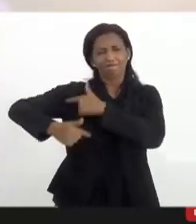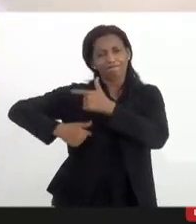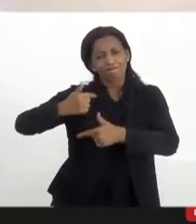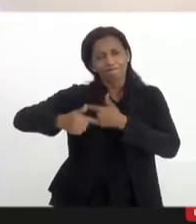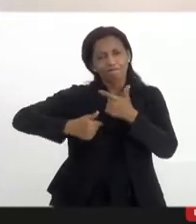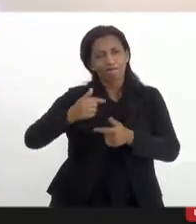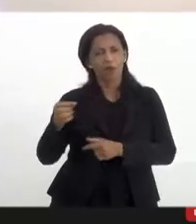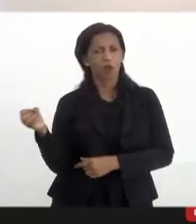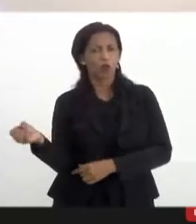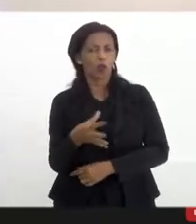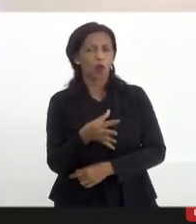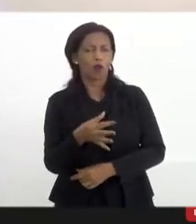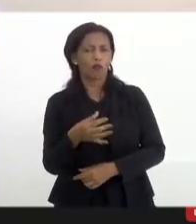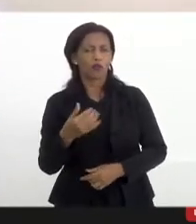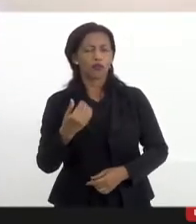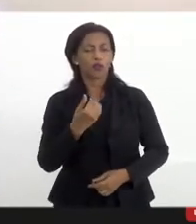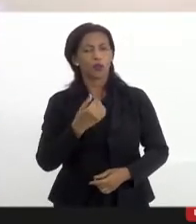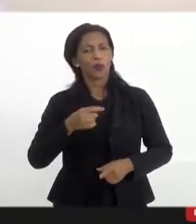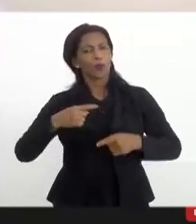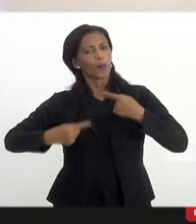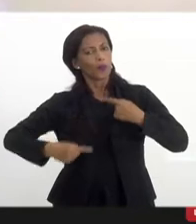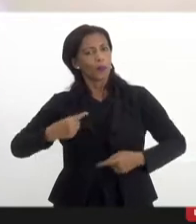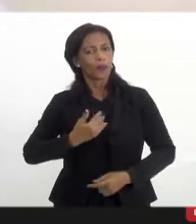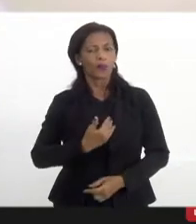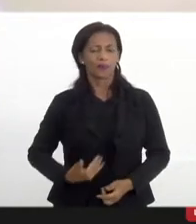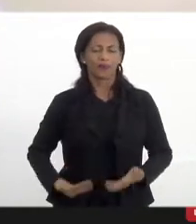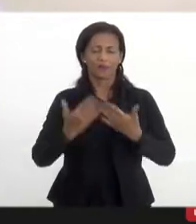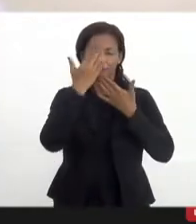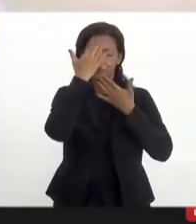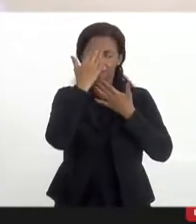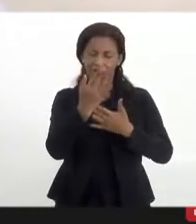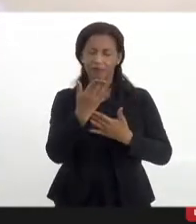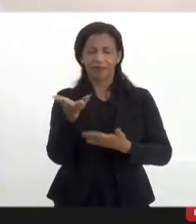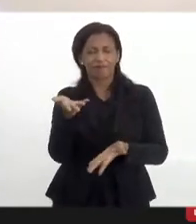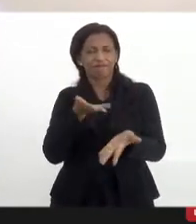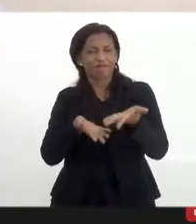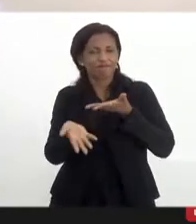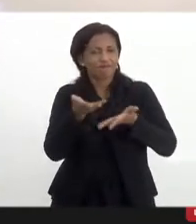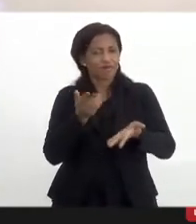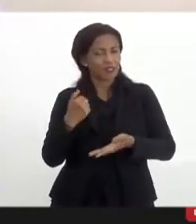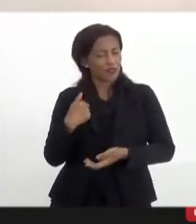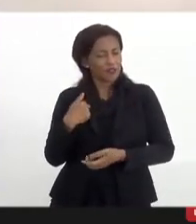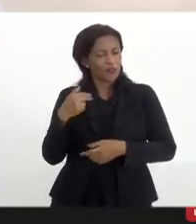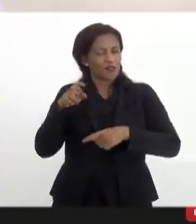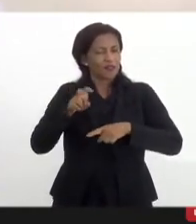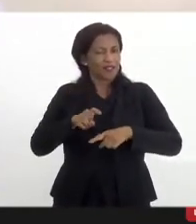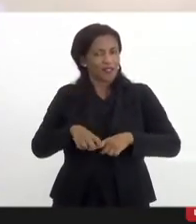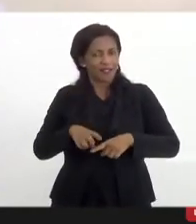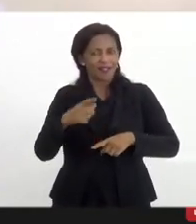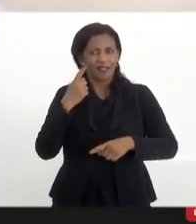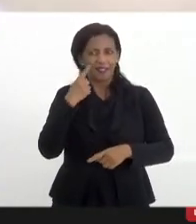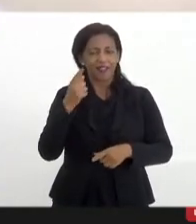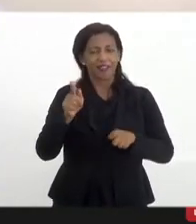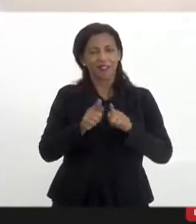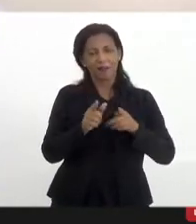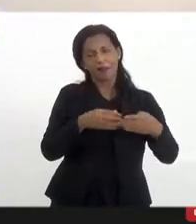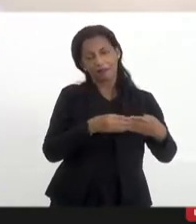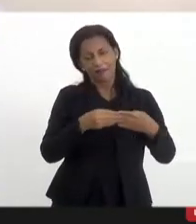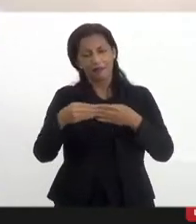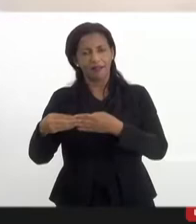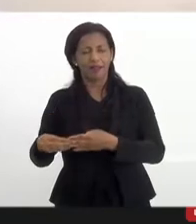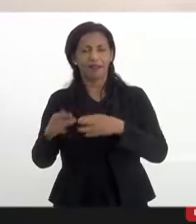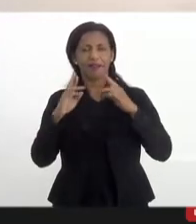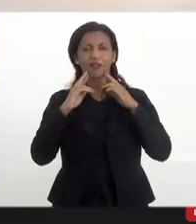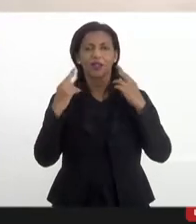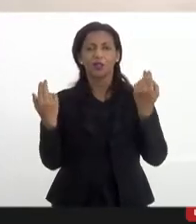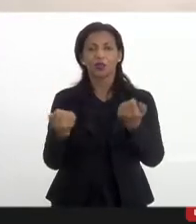novas políticas públicas. Então, agradeço a participação de todos, estarei aqui no processo também de condução da audiência junto